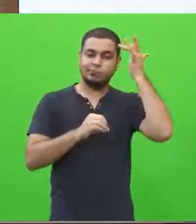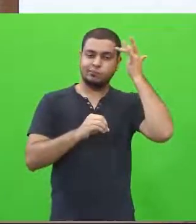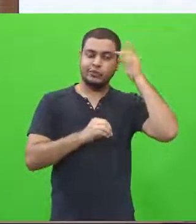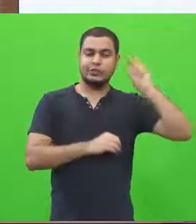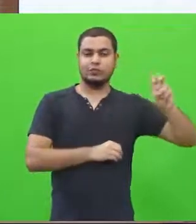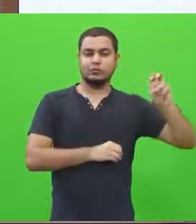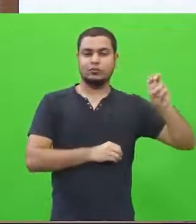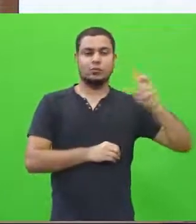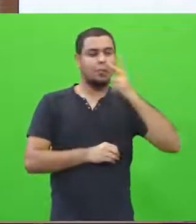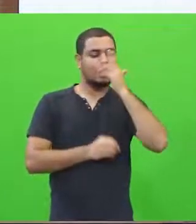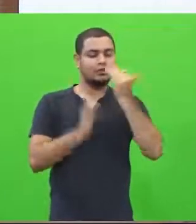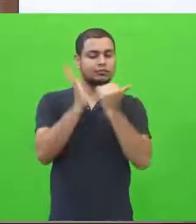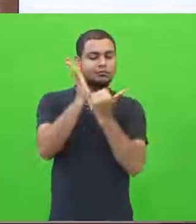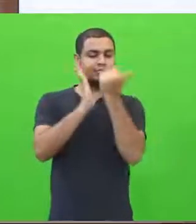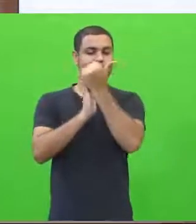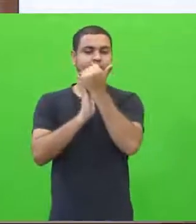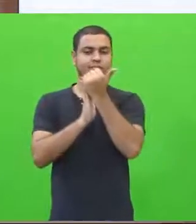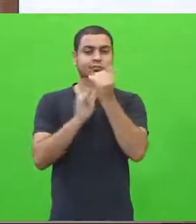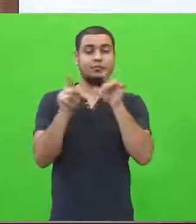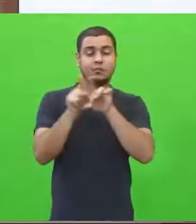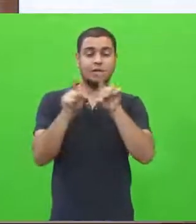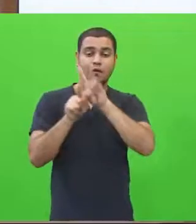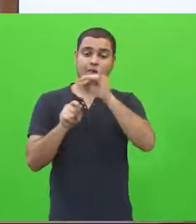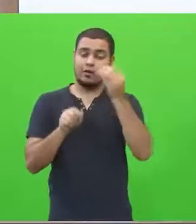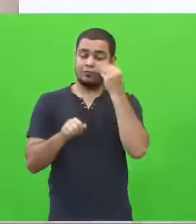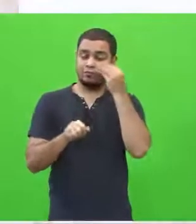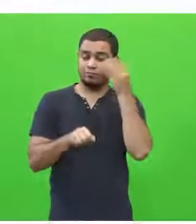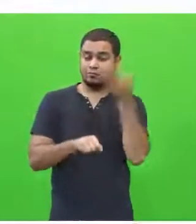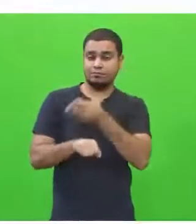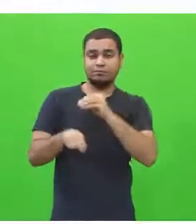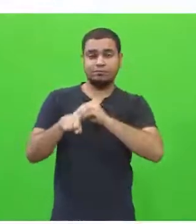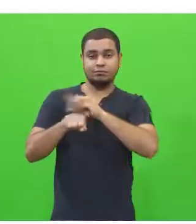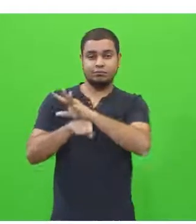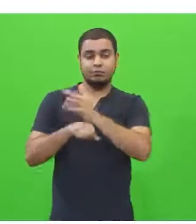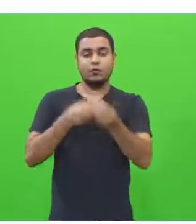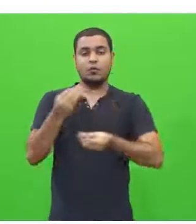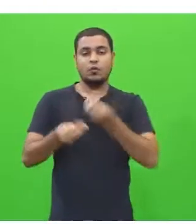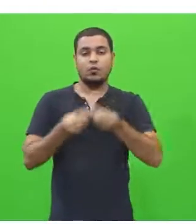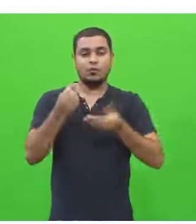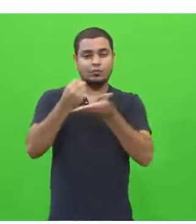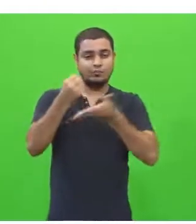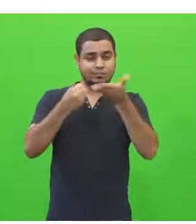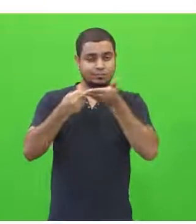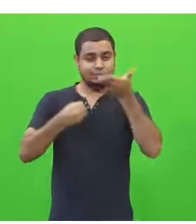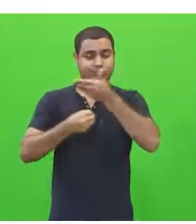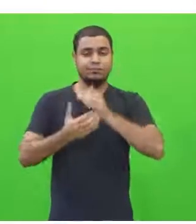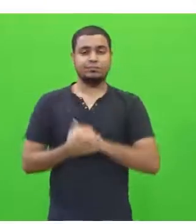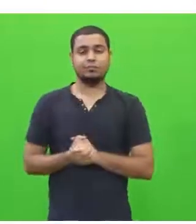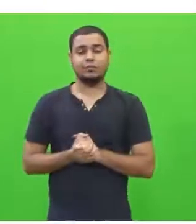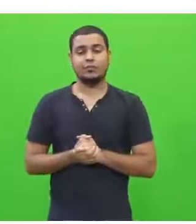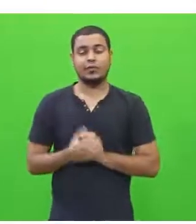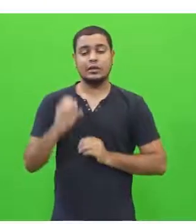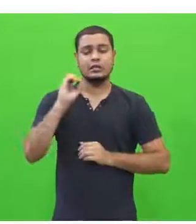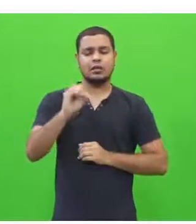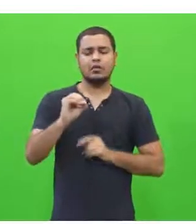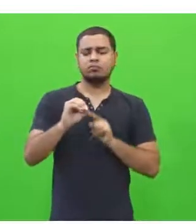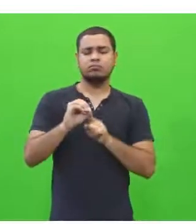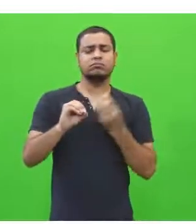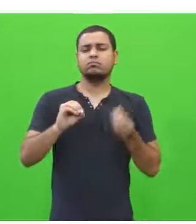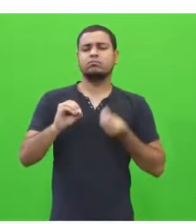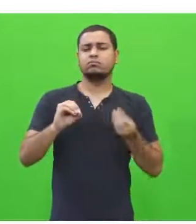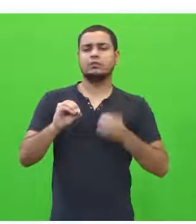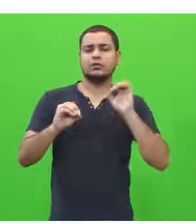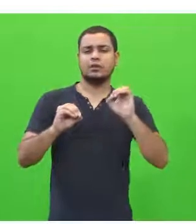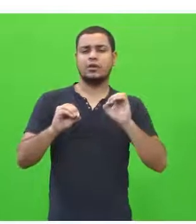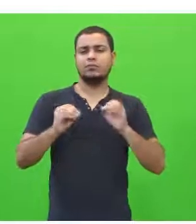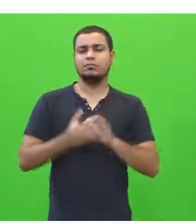cinco. Então nós vamos ver aí na cartela, esses níveis, só para revê-los, nós temos o nível zero. E temos